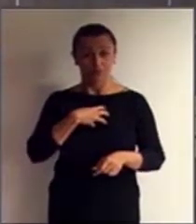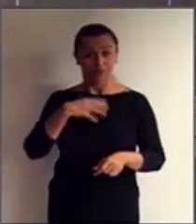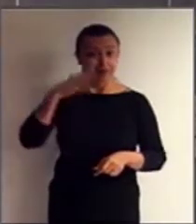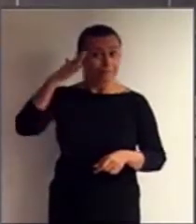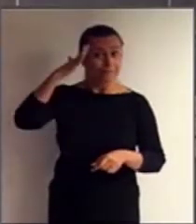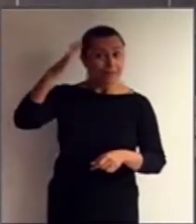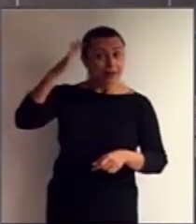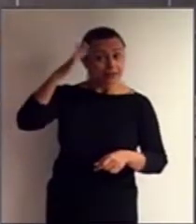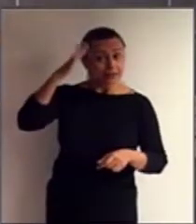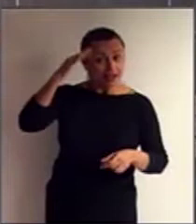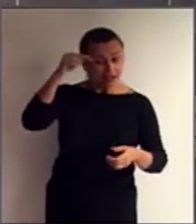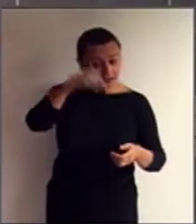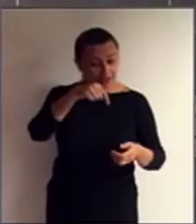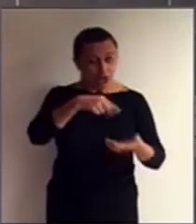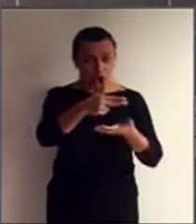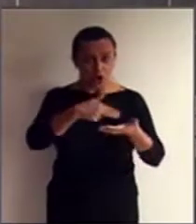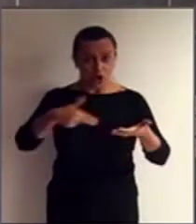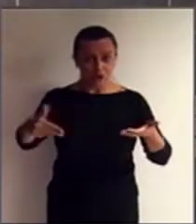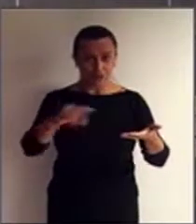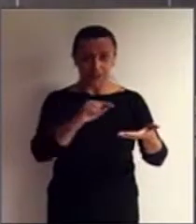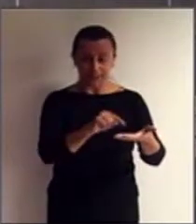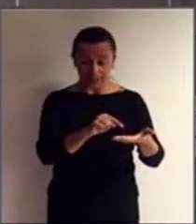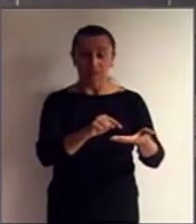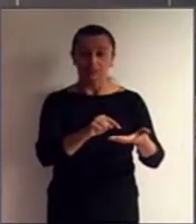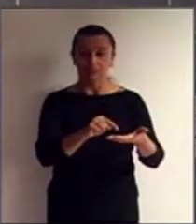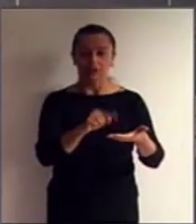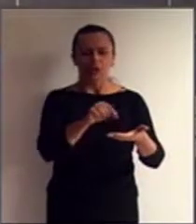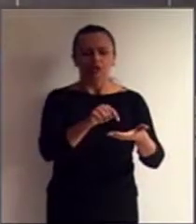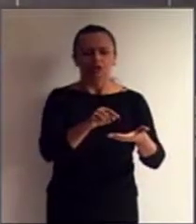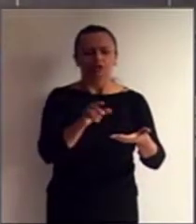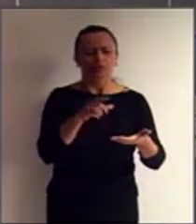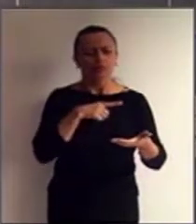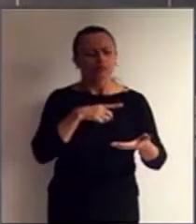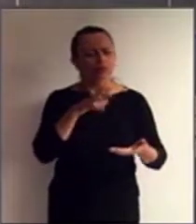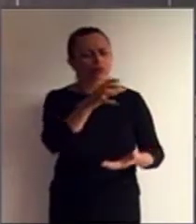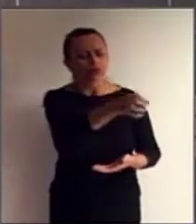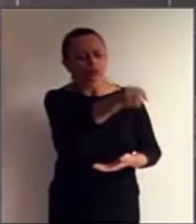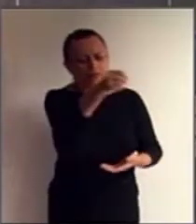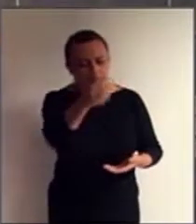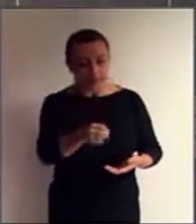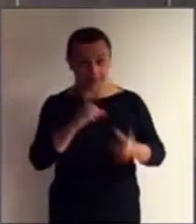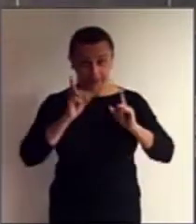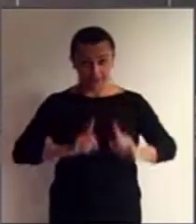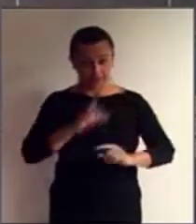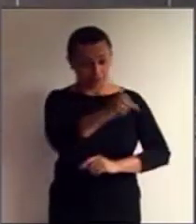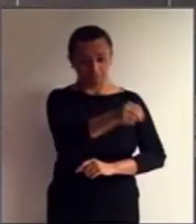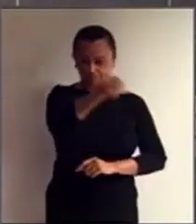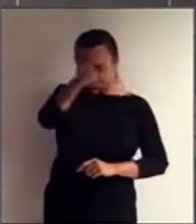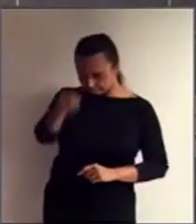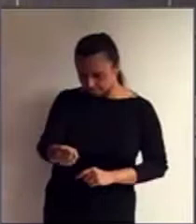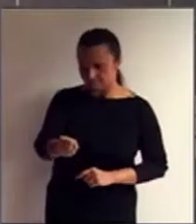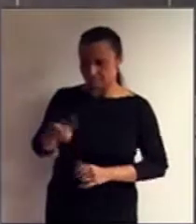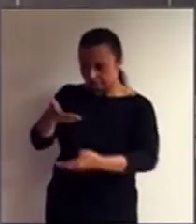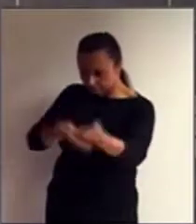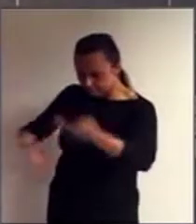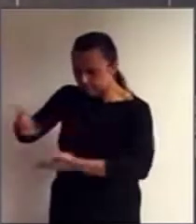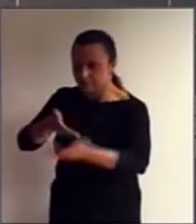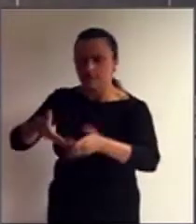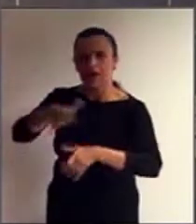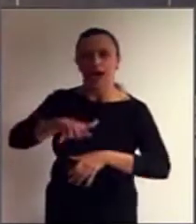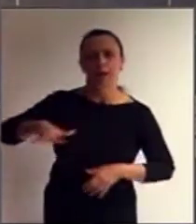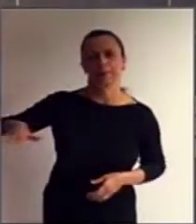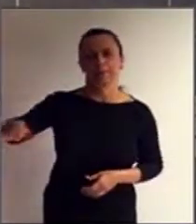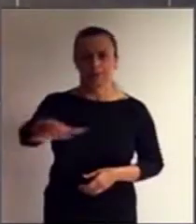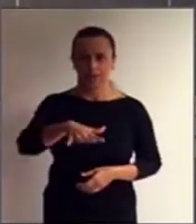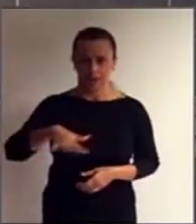da Convenção, de interagir a pessoa com deficiência ao ambiente, é que é o